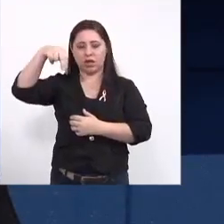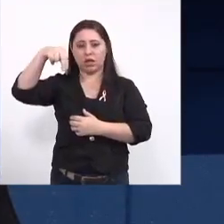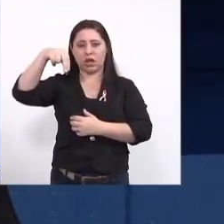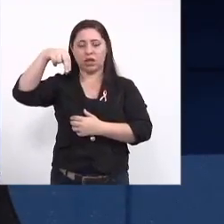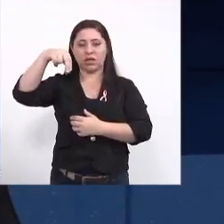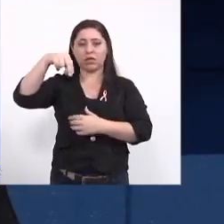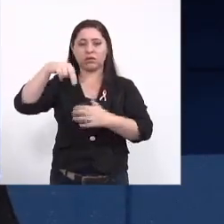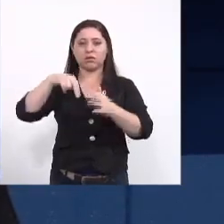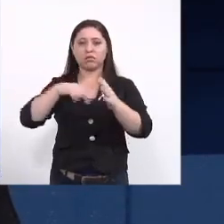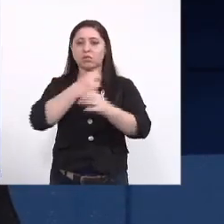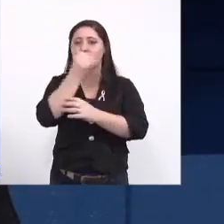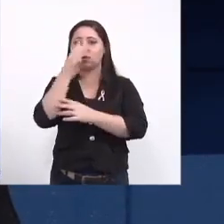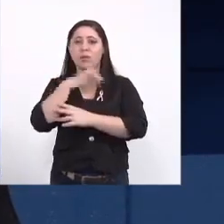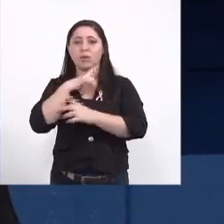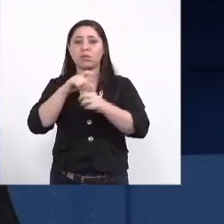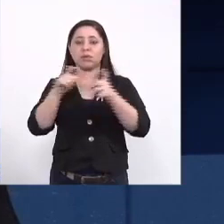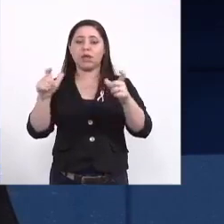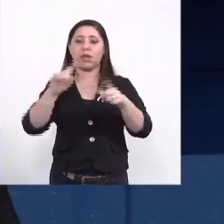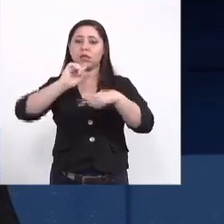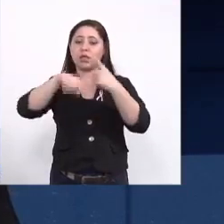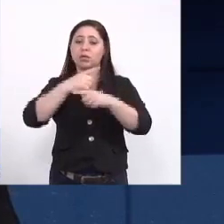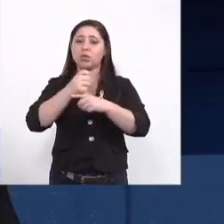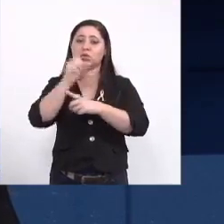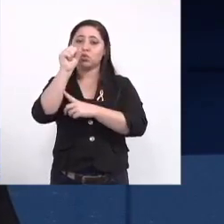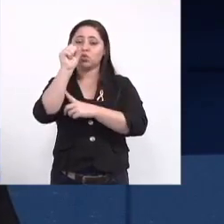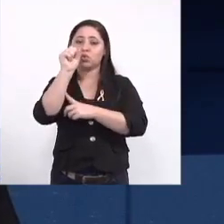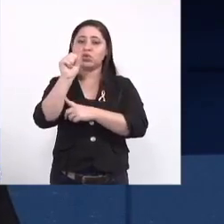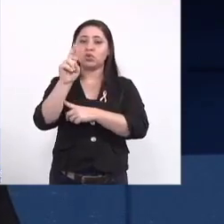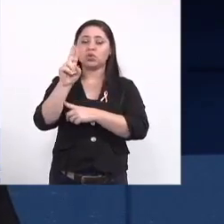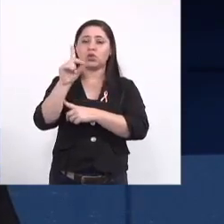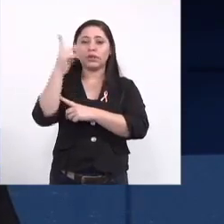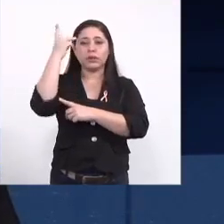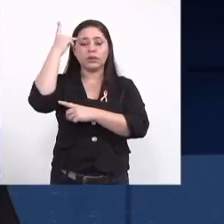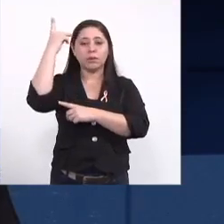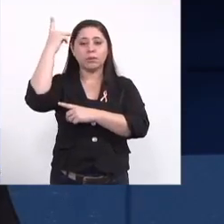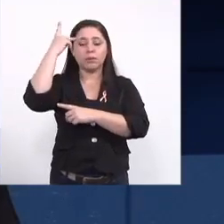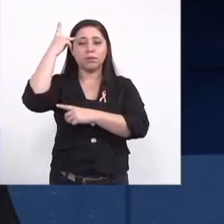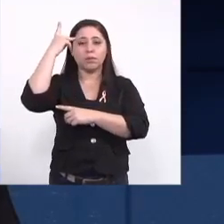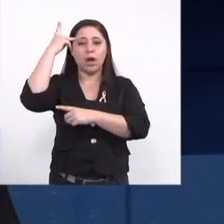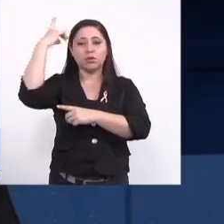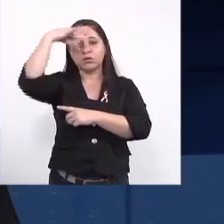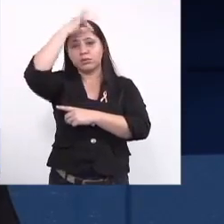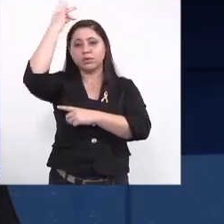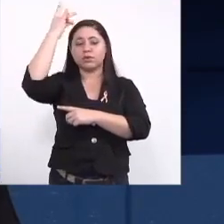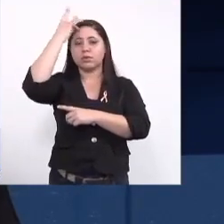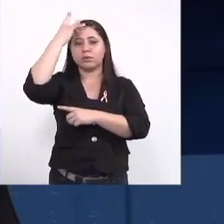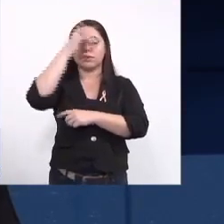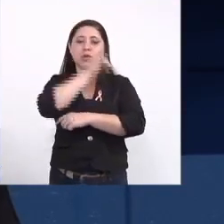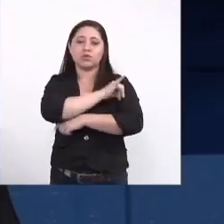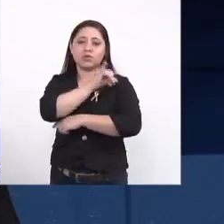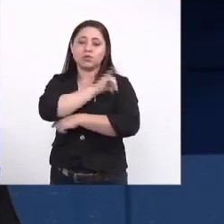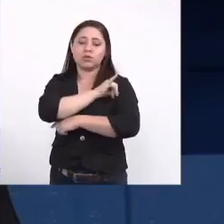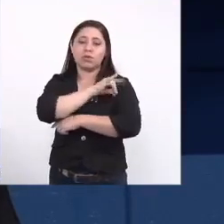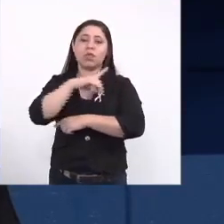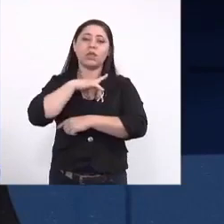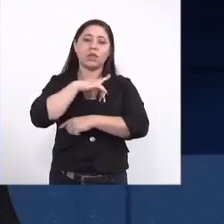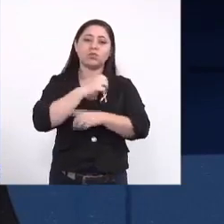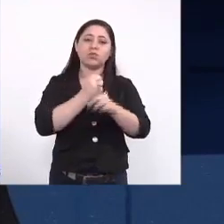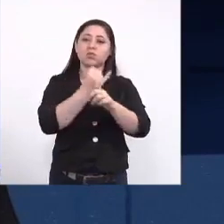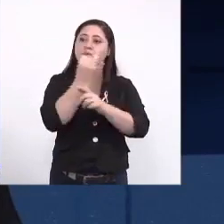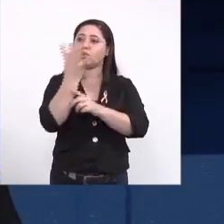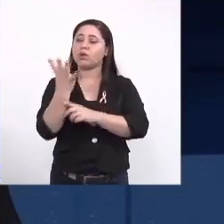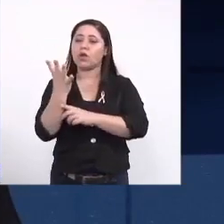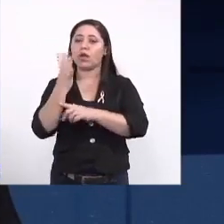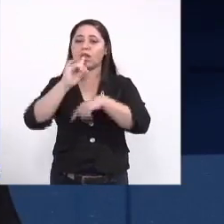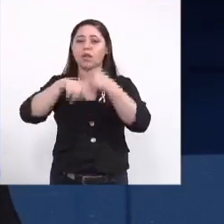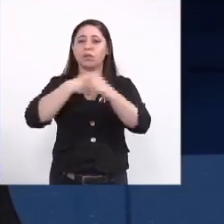notificam e aí depois a gente vem com a região sudeste com São Paulo Espírito Santo e Rio de Janeiro que também tem bastante casos e